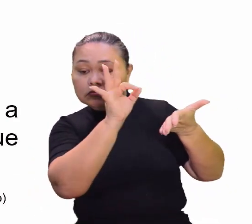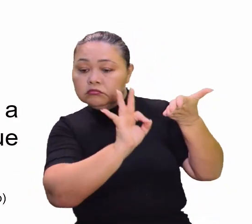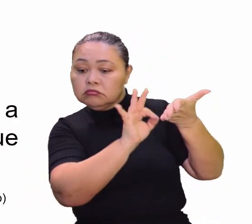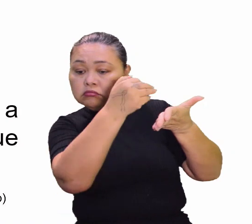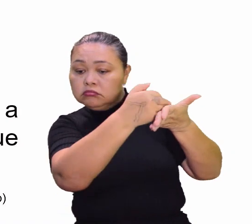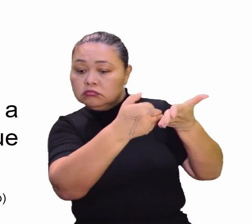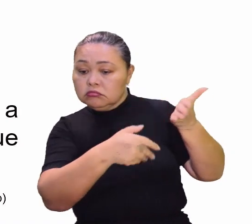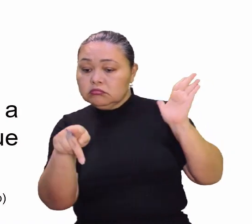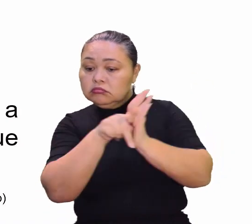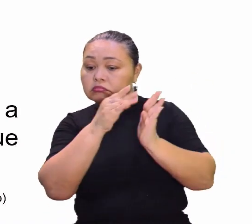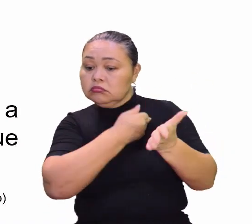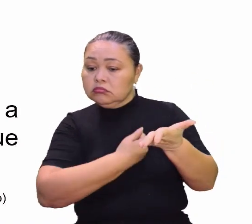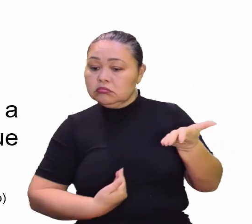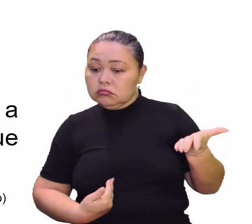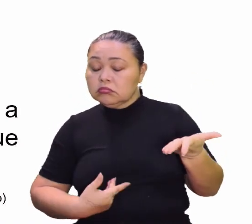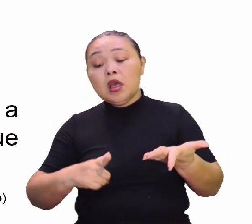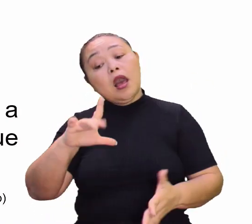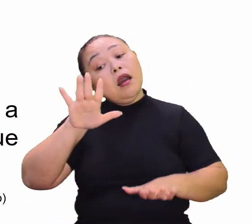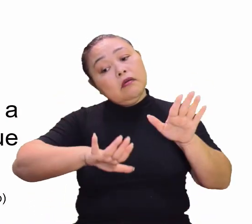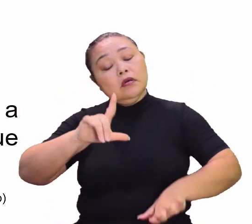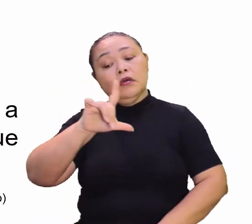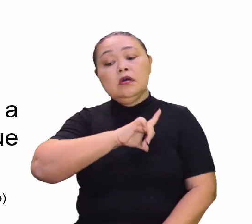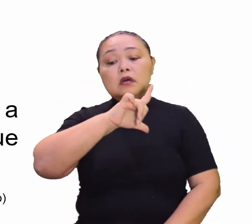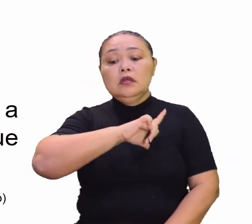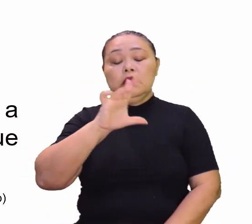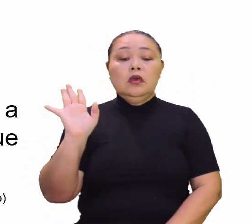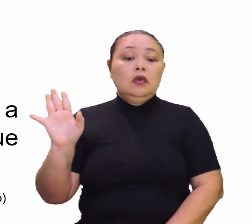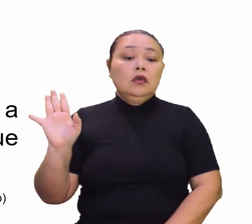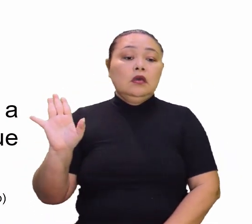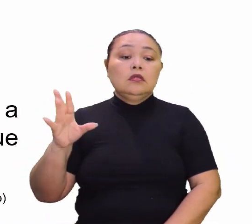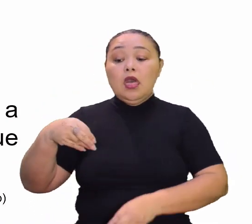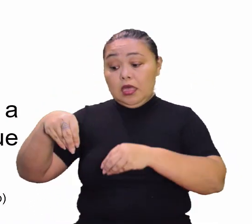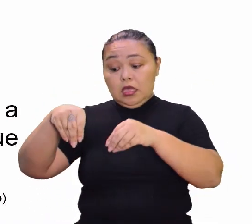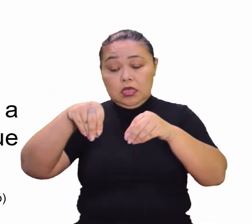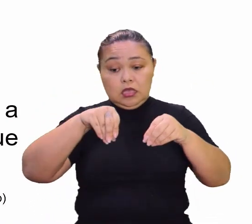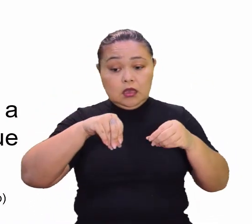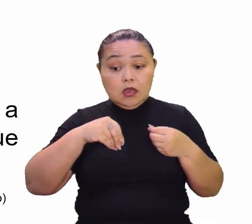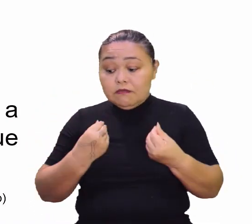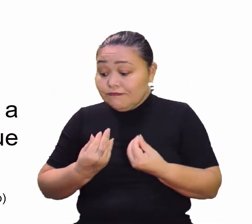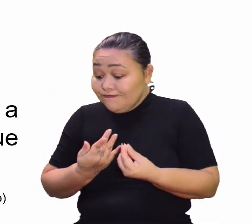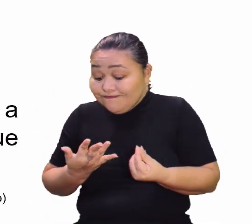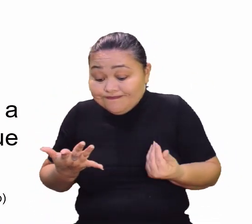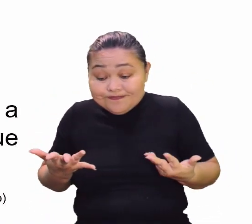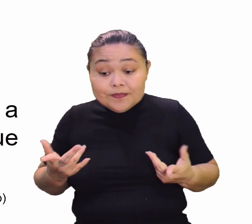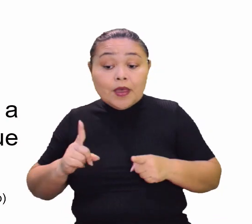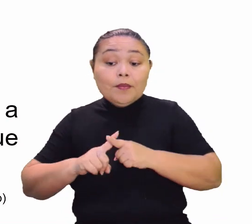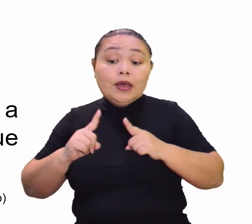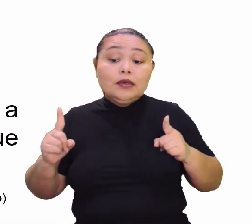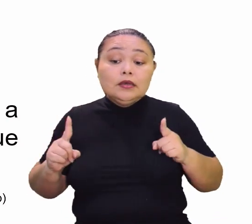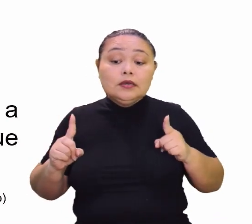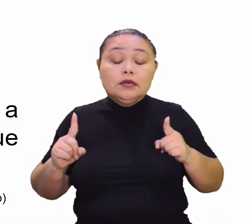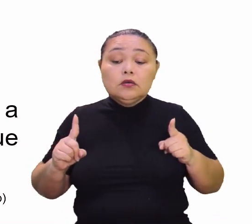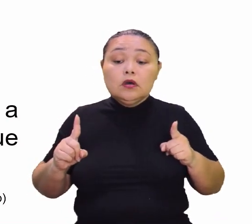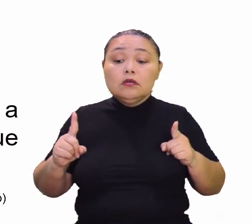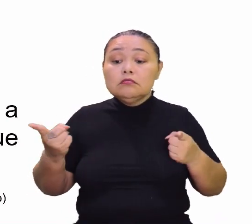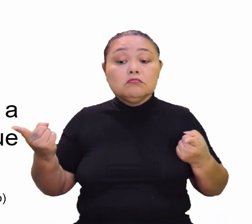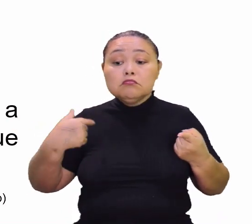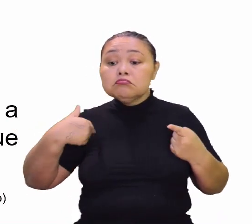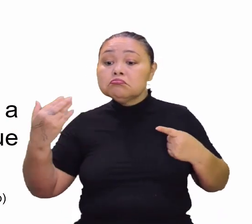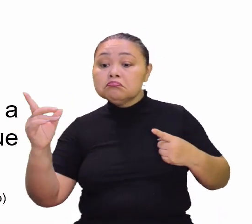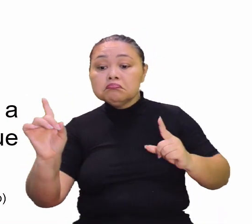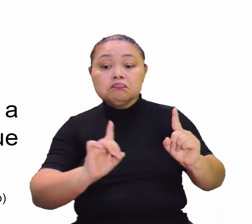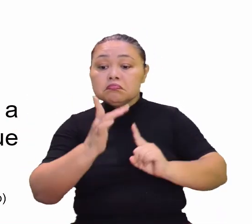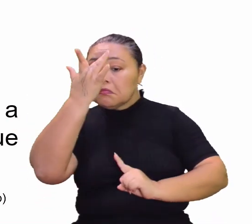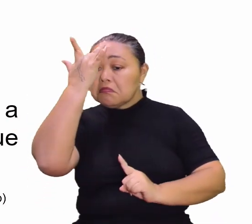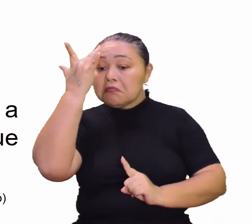Governo. Porque a gente, às vezes, tem essa terra que é improdutiva, mas ela não é ocupada.